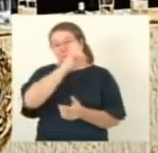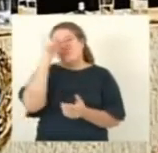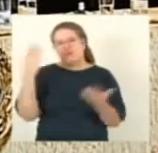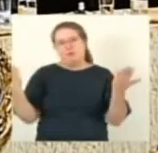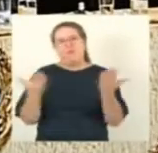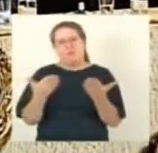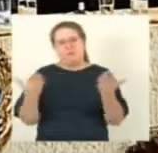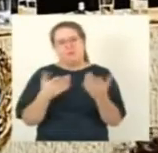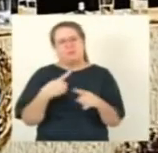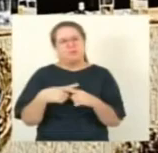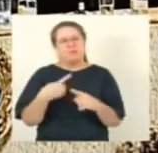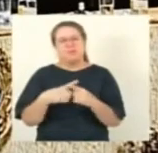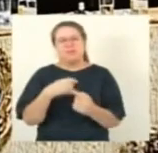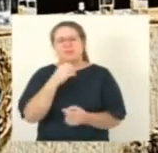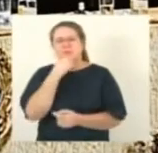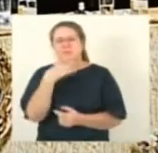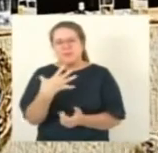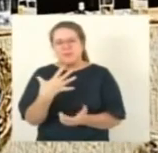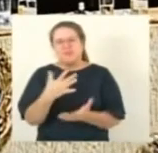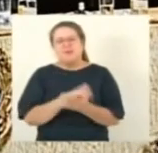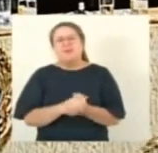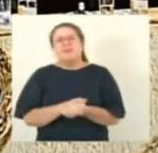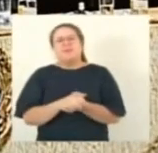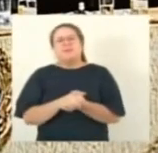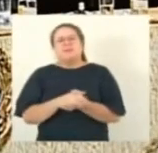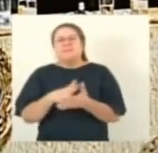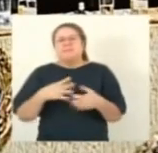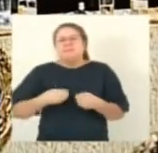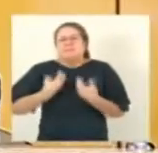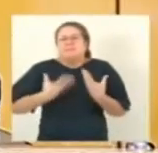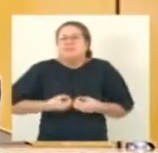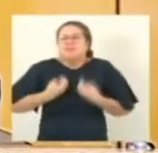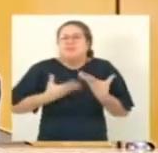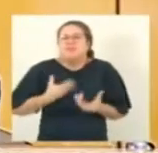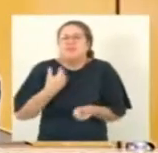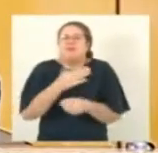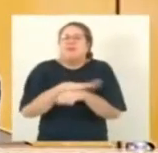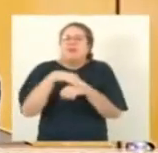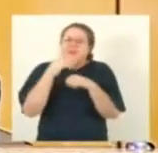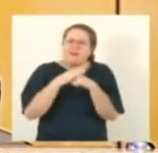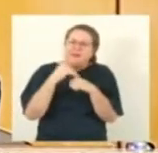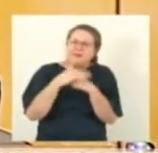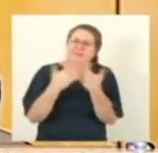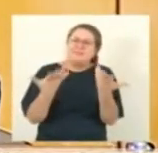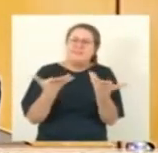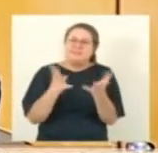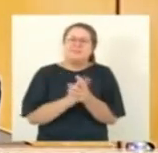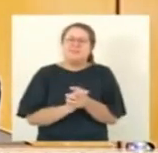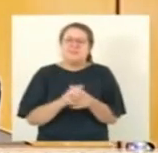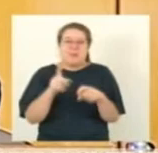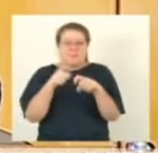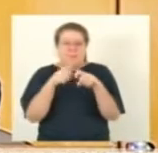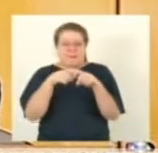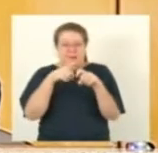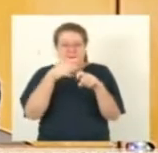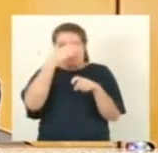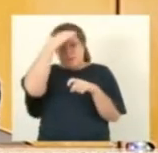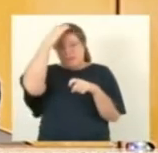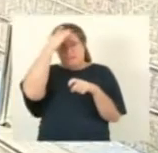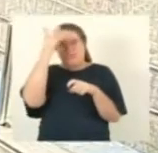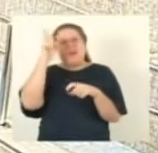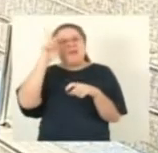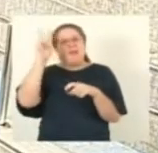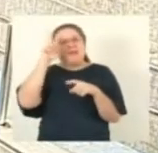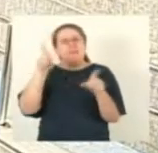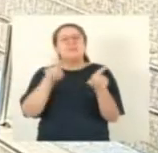é tão bom a gente expressar o carinho doutor doutor doutor vamos lembrar então depois de amanhã